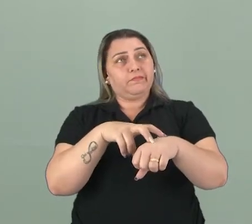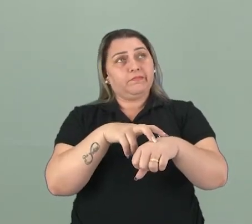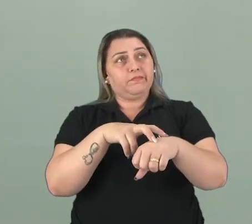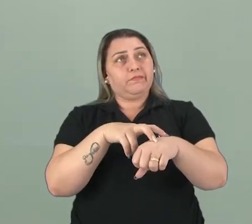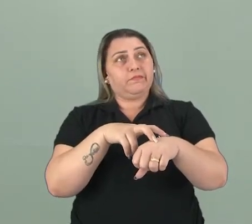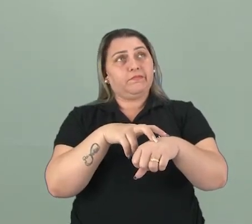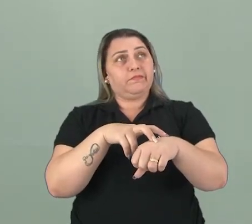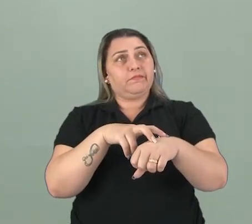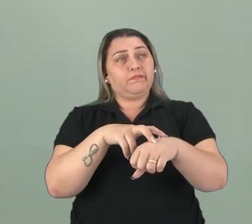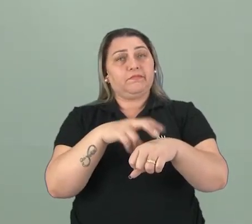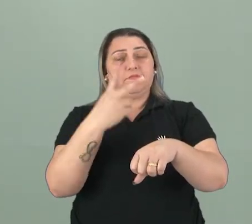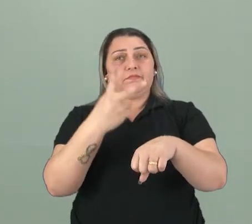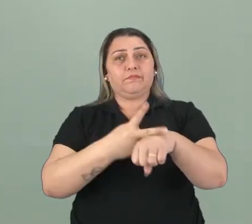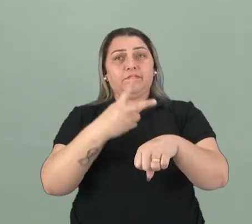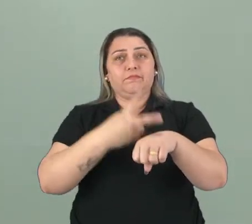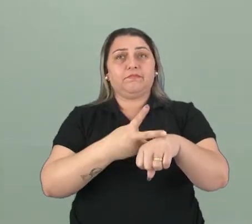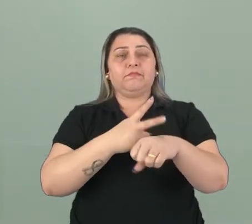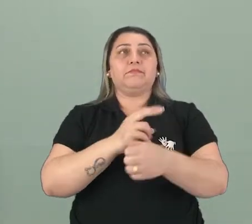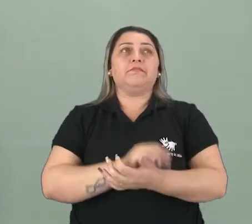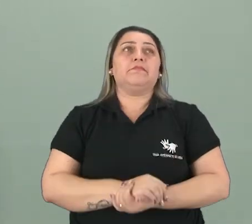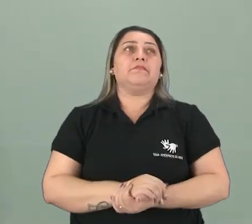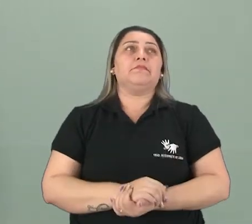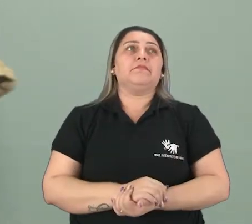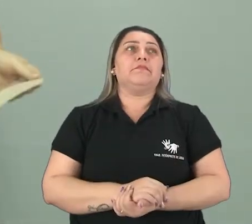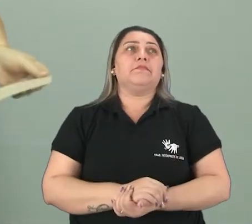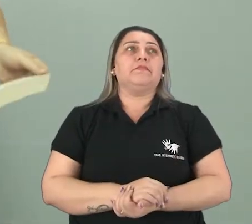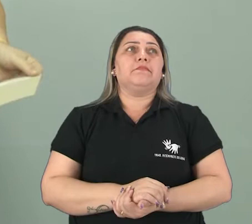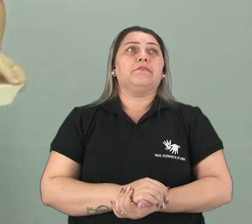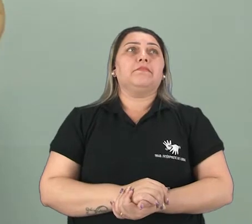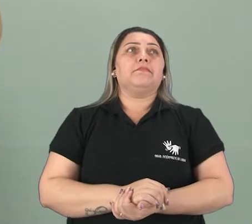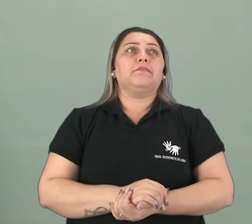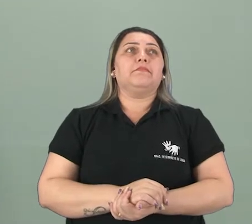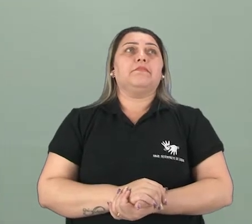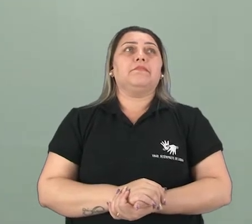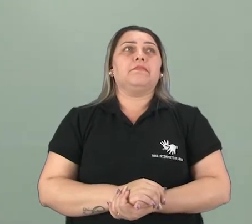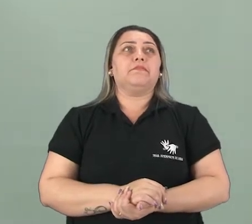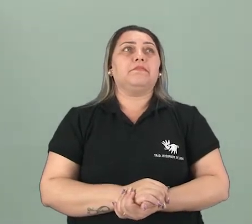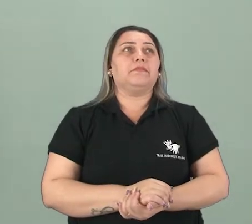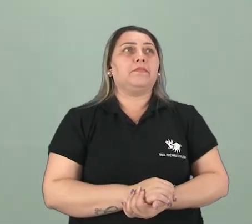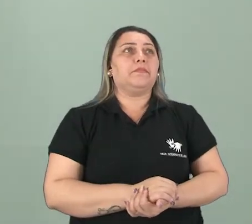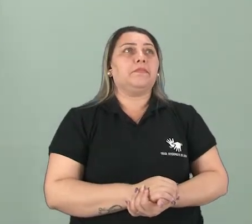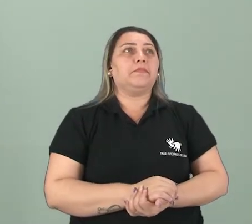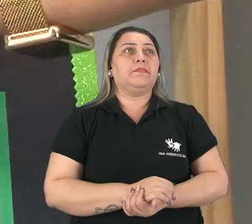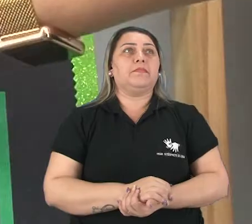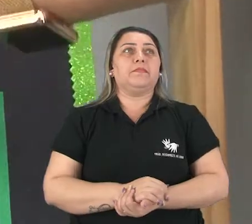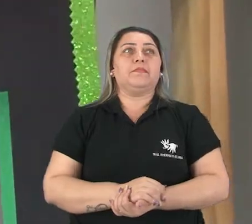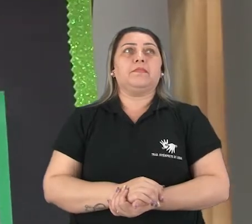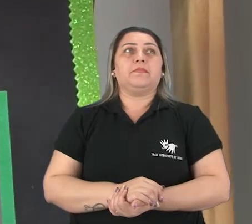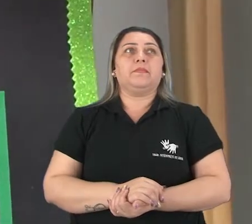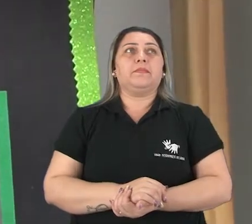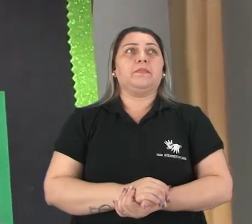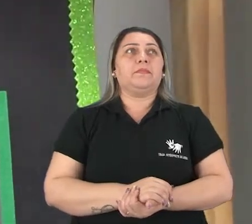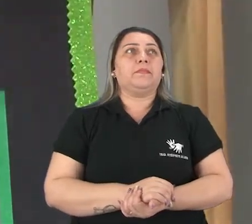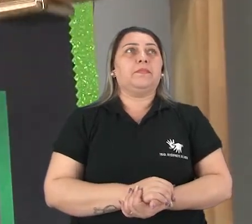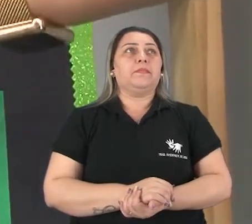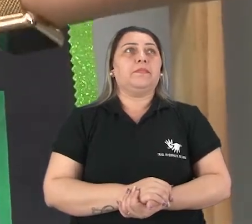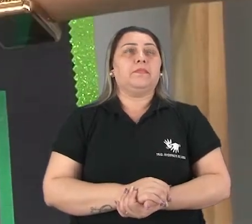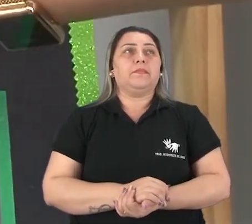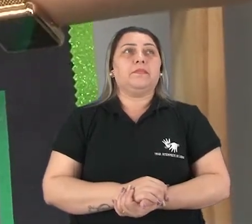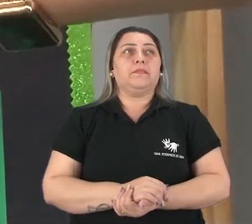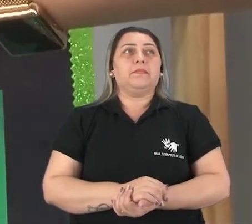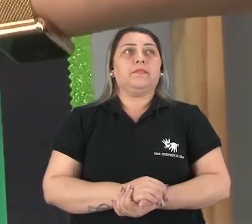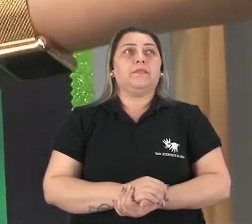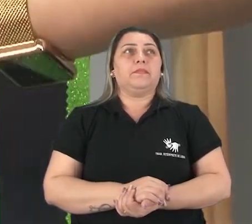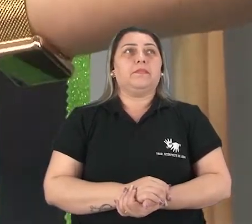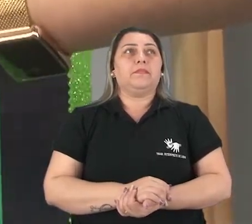o vidro. Que nós temos aí apenas uma. Então só pode ser a